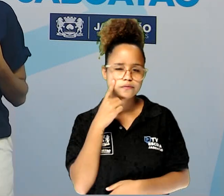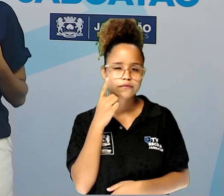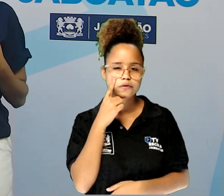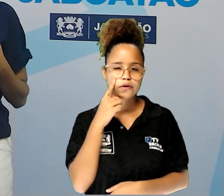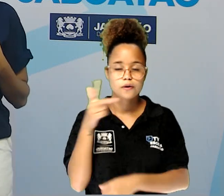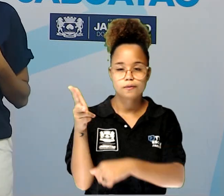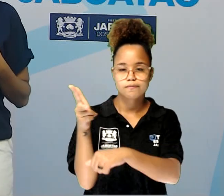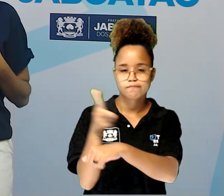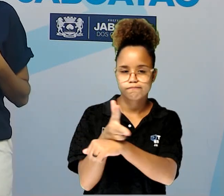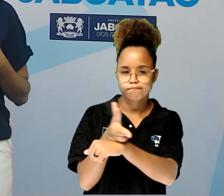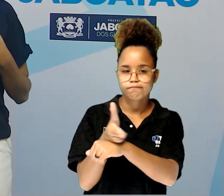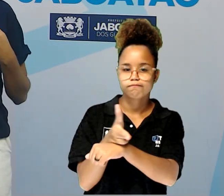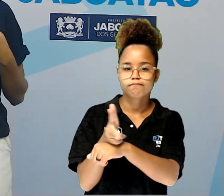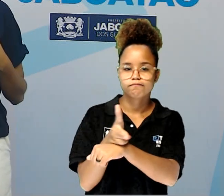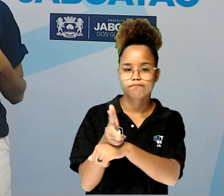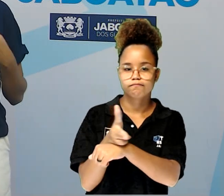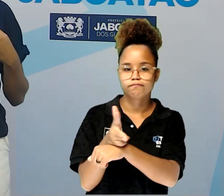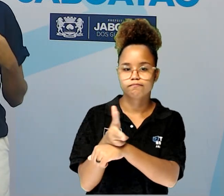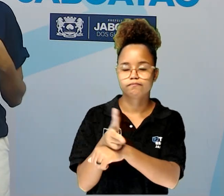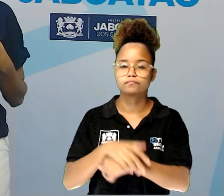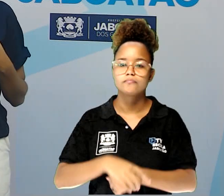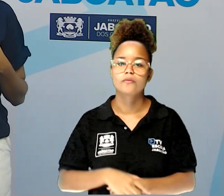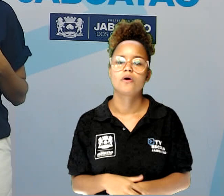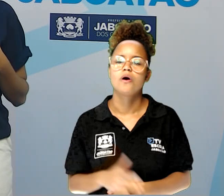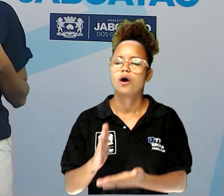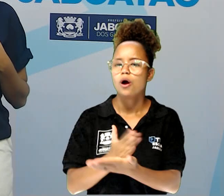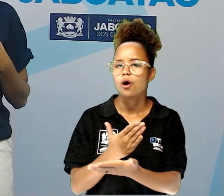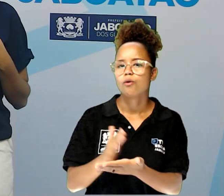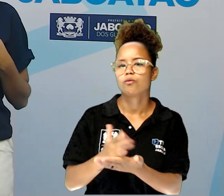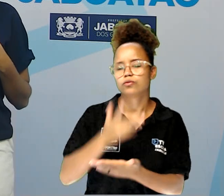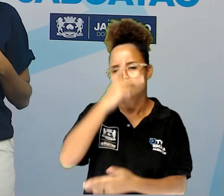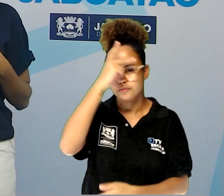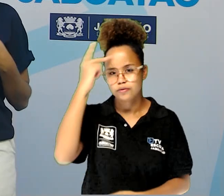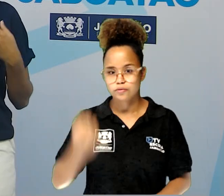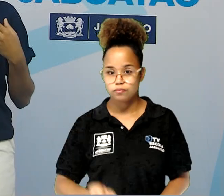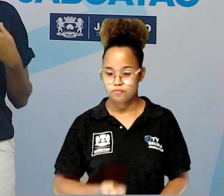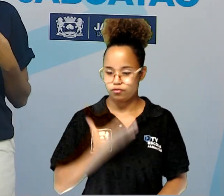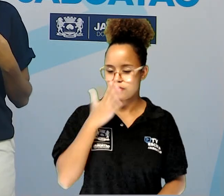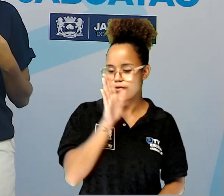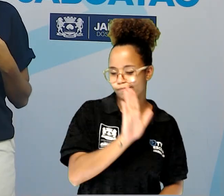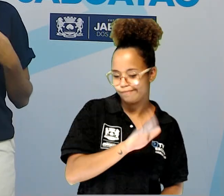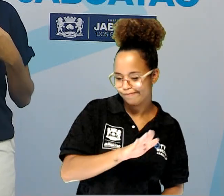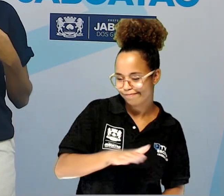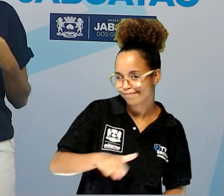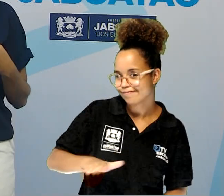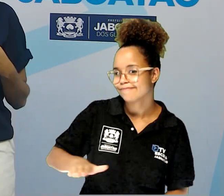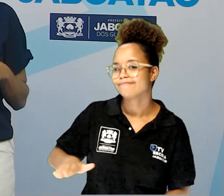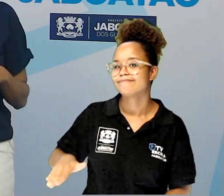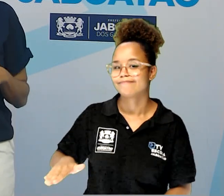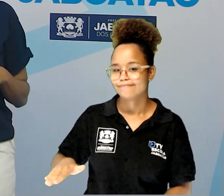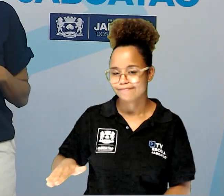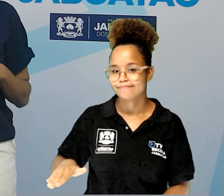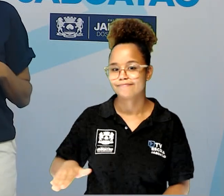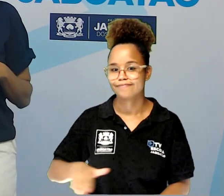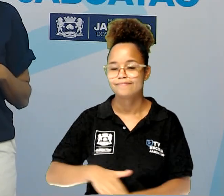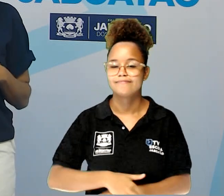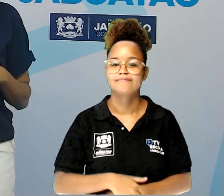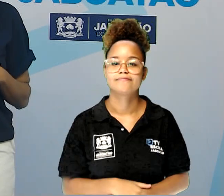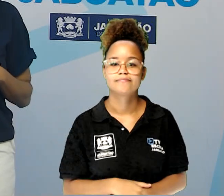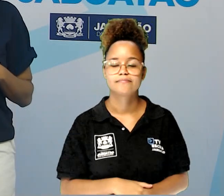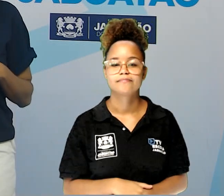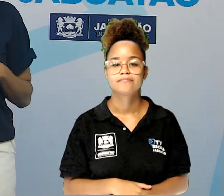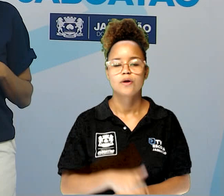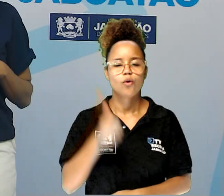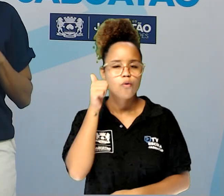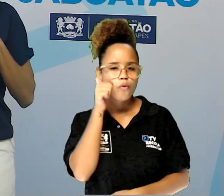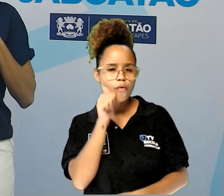a um vídeo com alguns poetas mirins. Isso, são poetas e poetisas que são